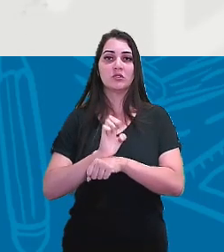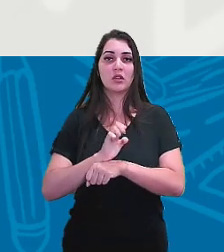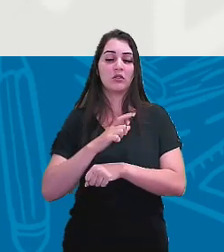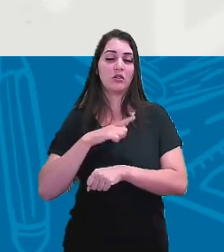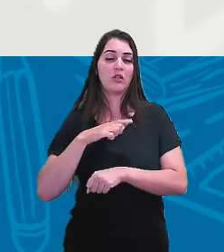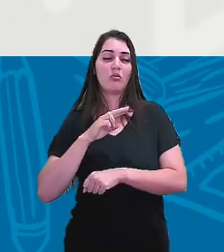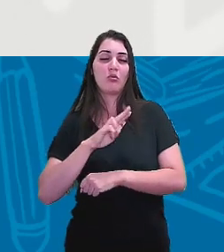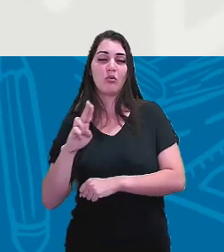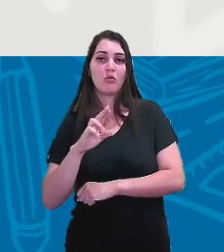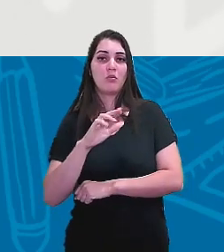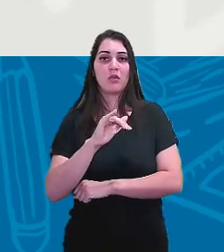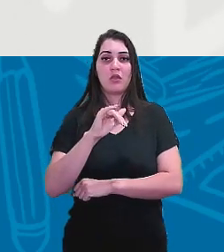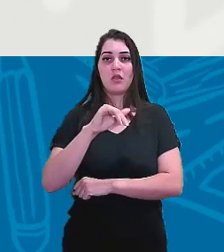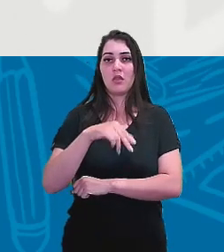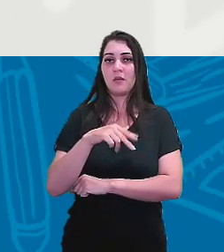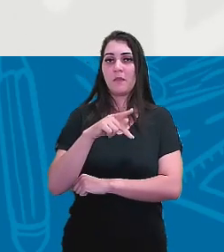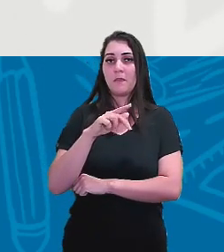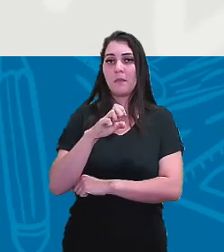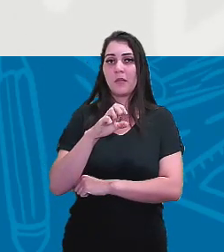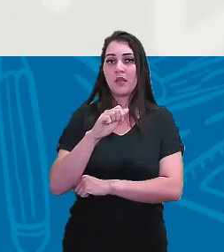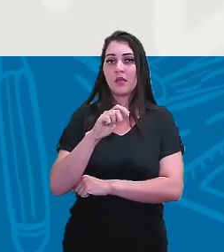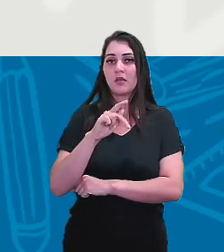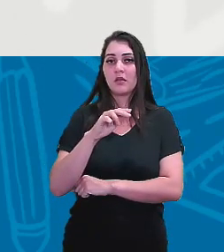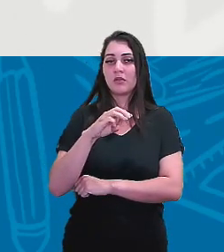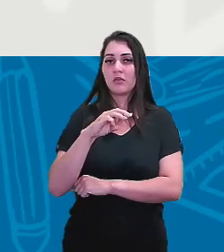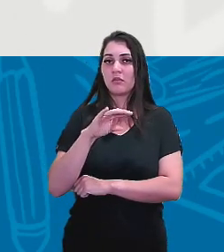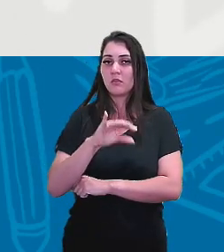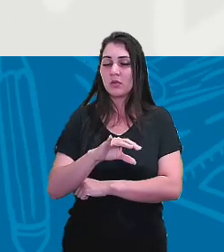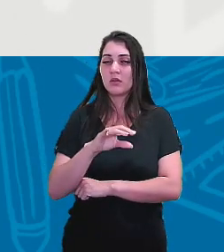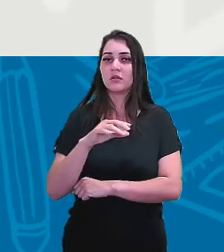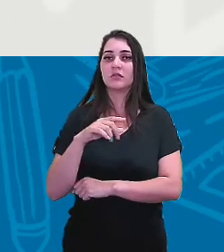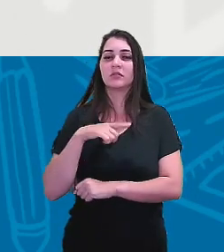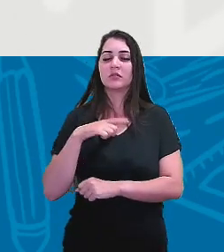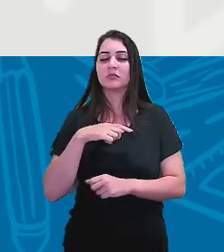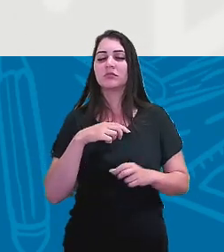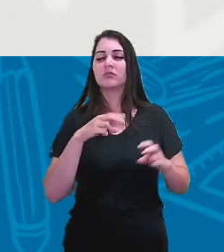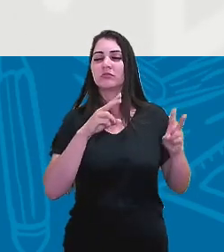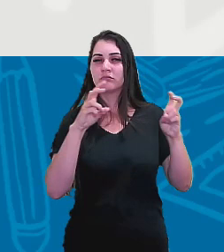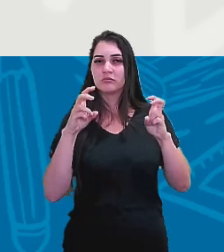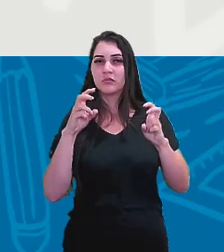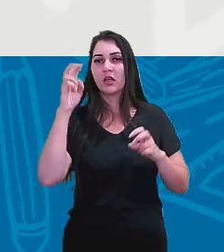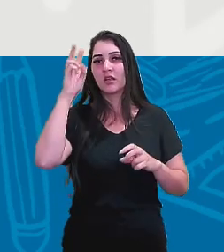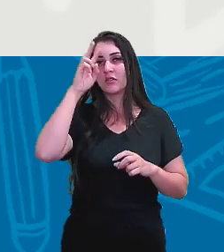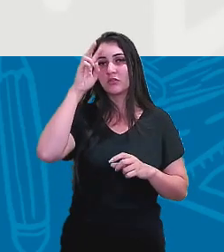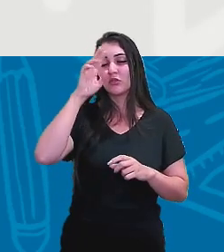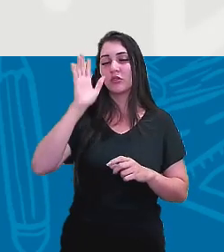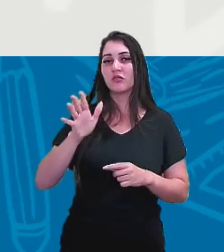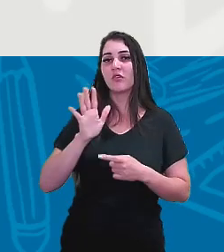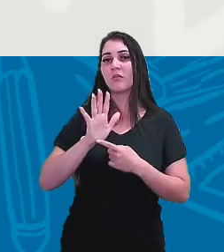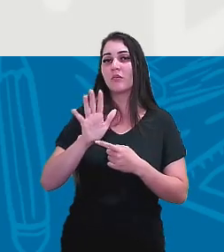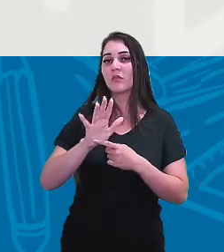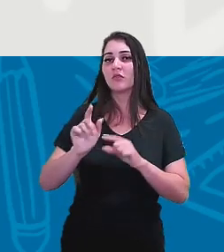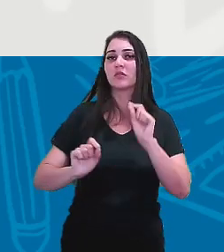por questões jurídicas, a história já vem apontando para essa